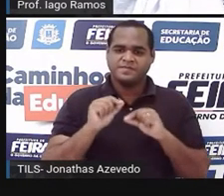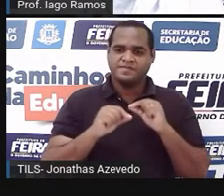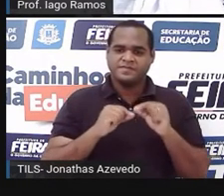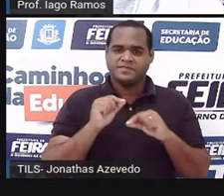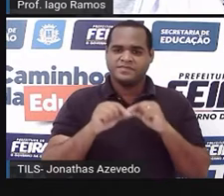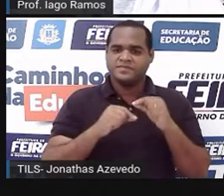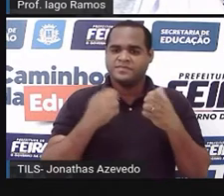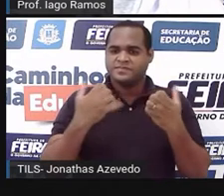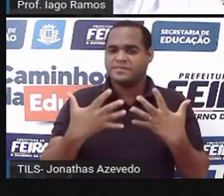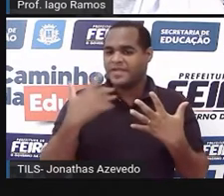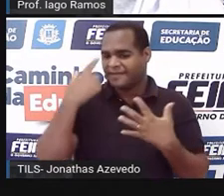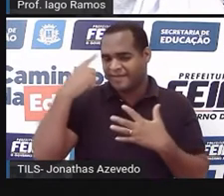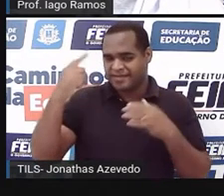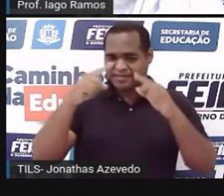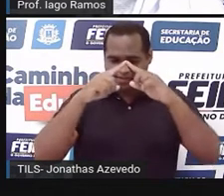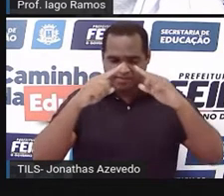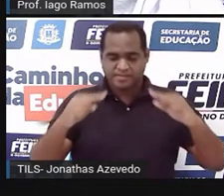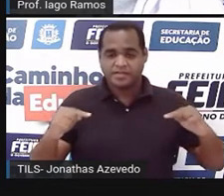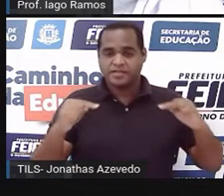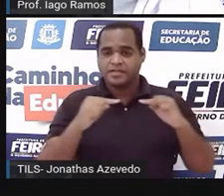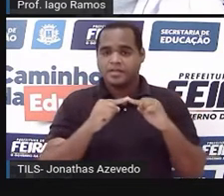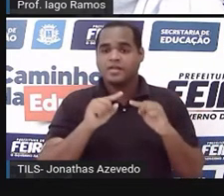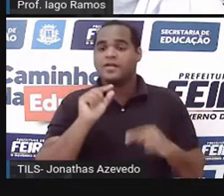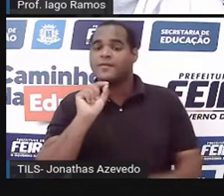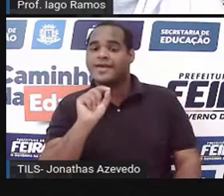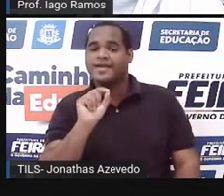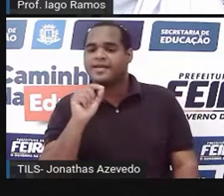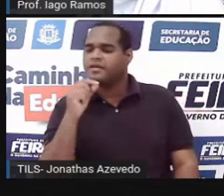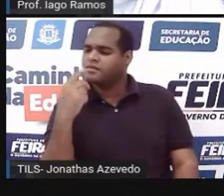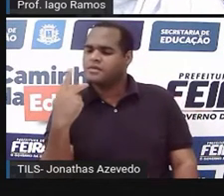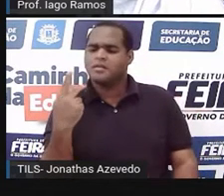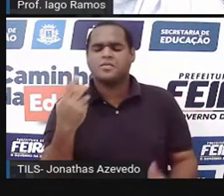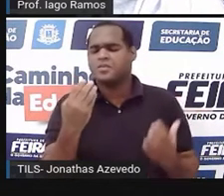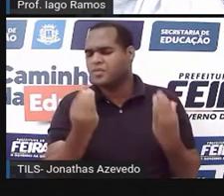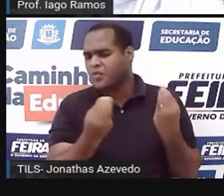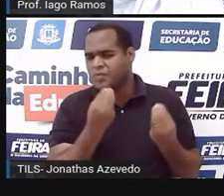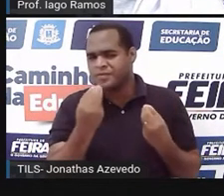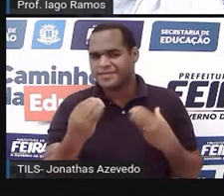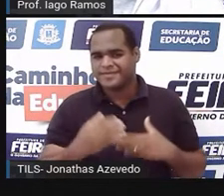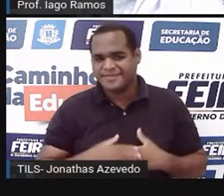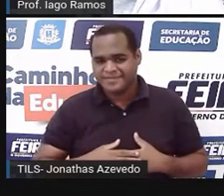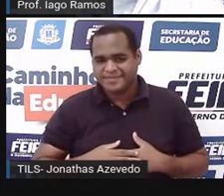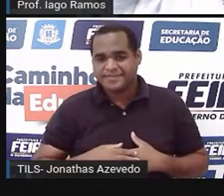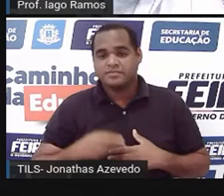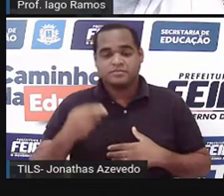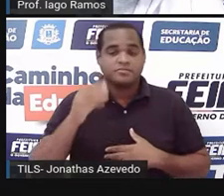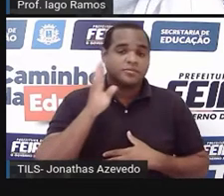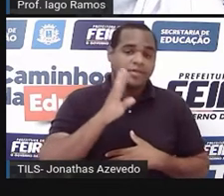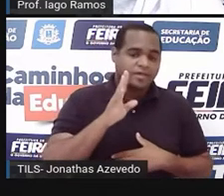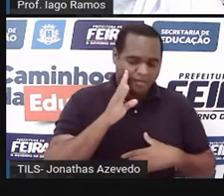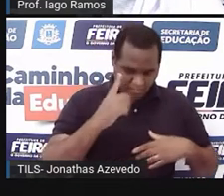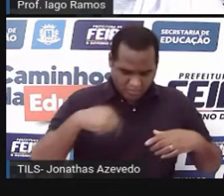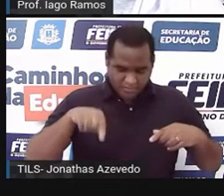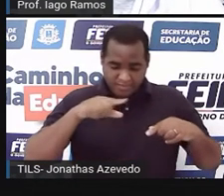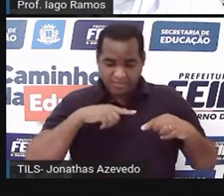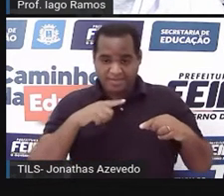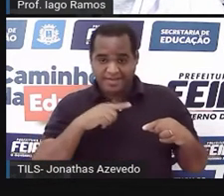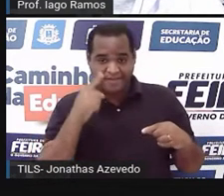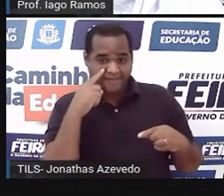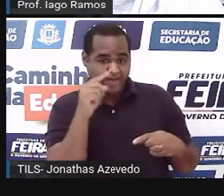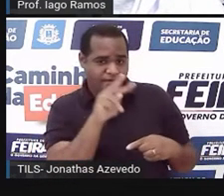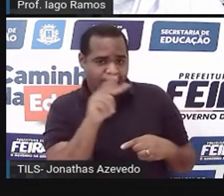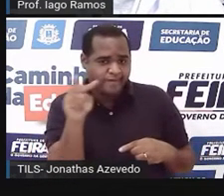triângulos, que é a condição de existência, né? O legal da gente revisar é que